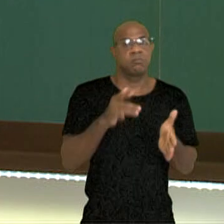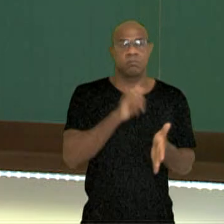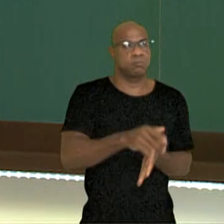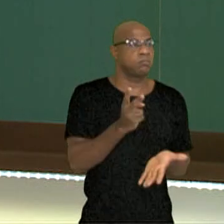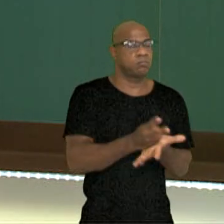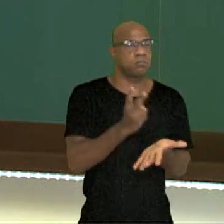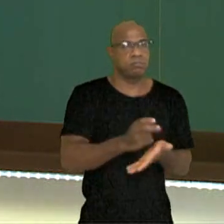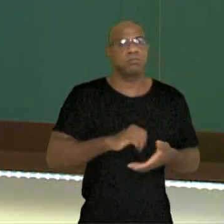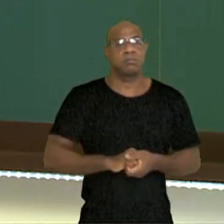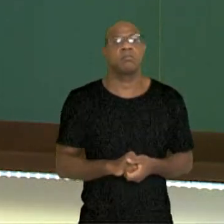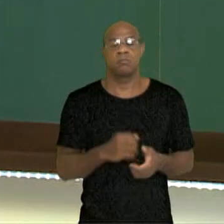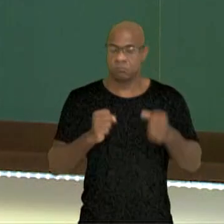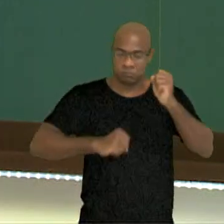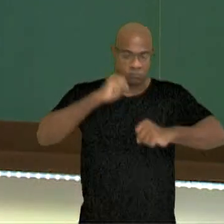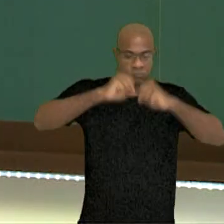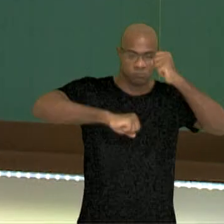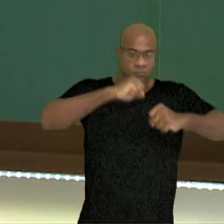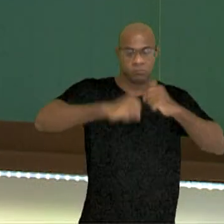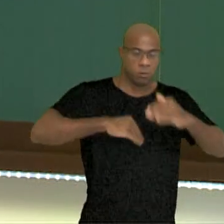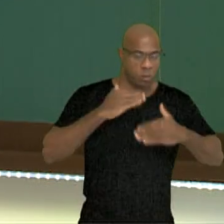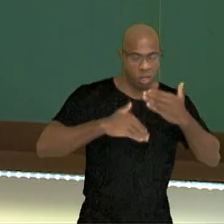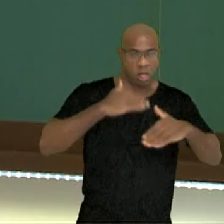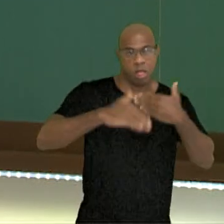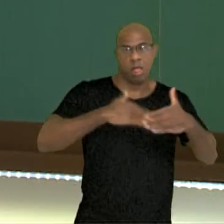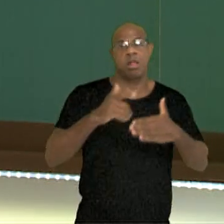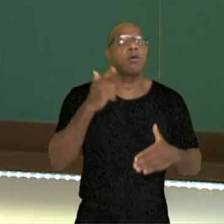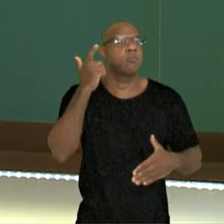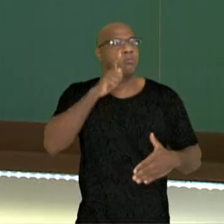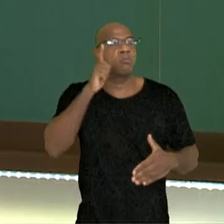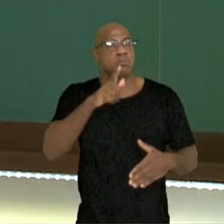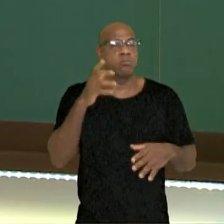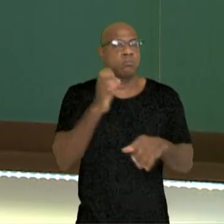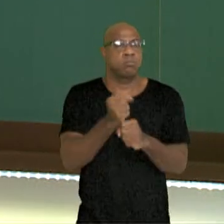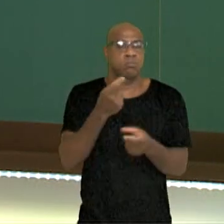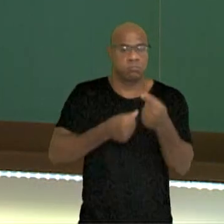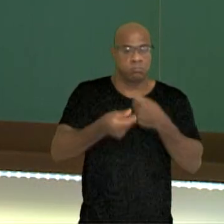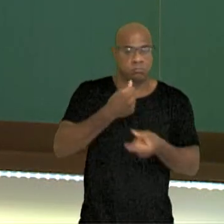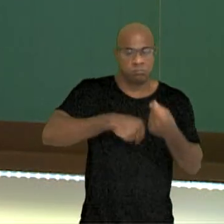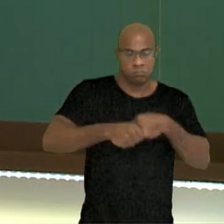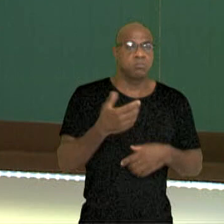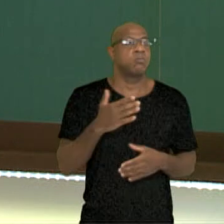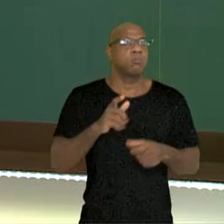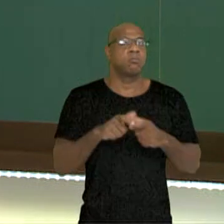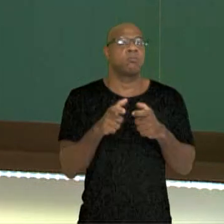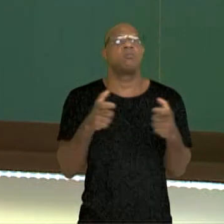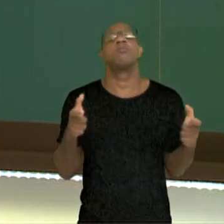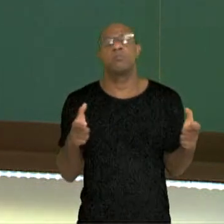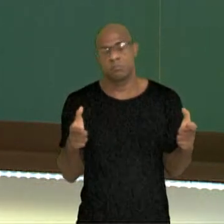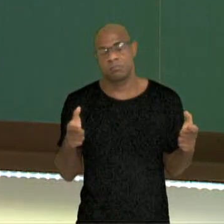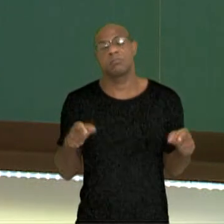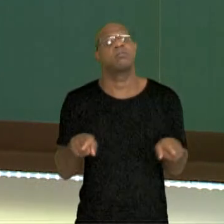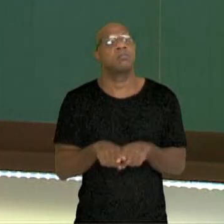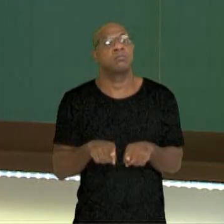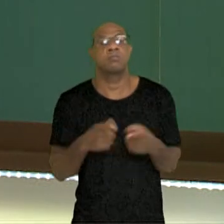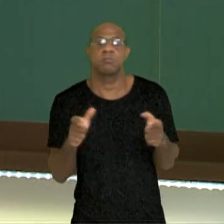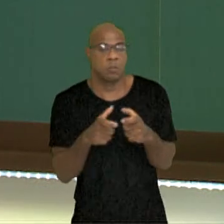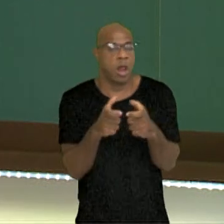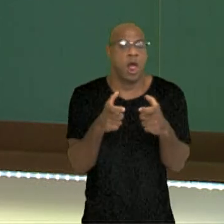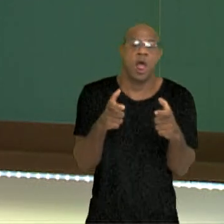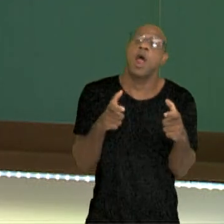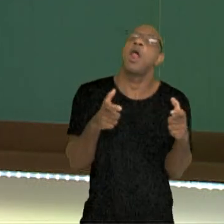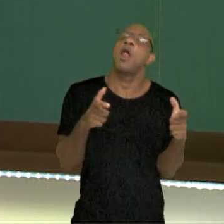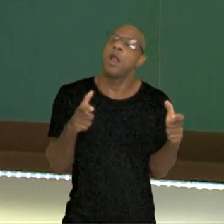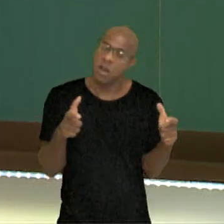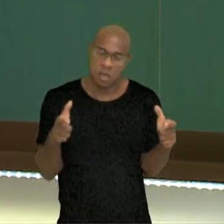medida que se foi produzindo, ganhou-se cada vez mais. E neste ganho cada vez maior, lógico que cresceu cada vez